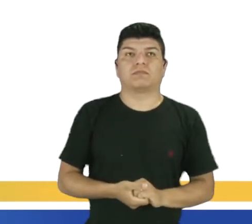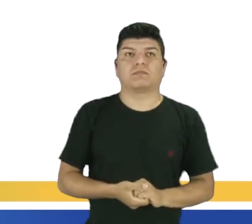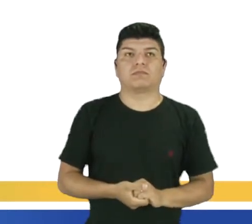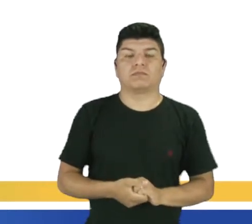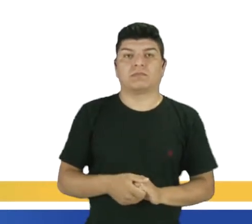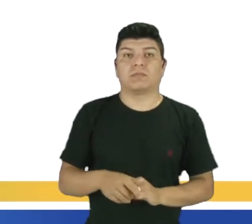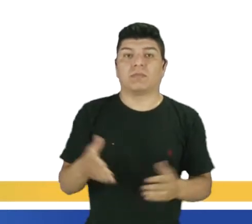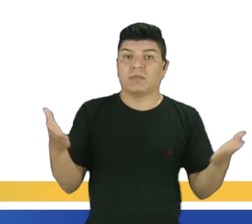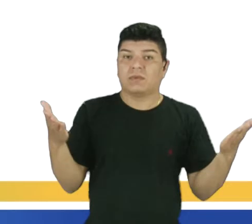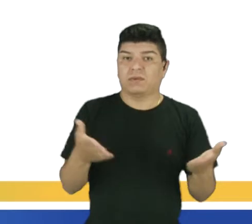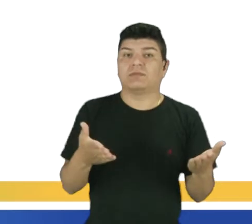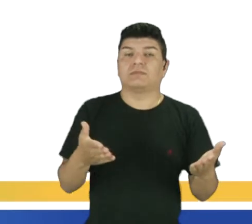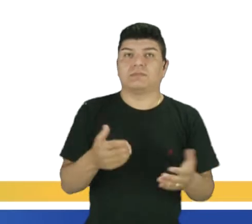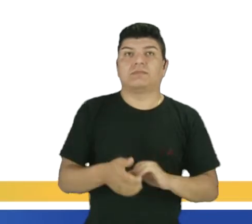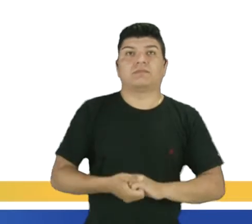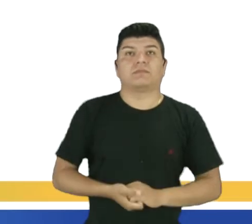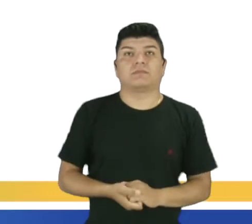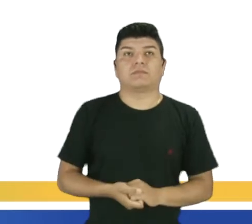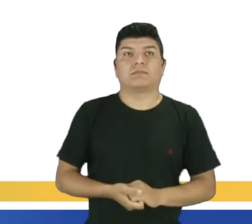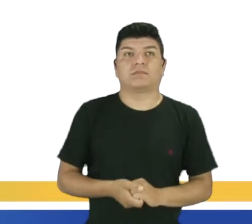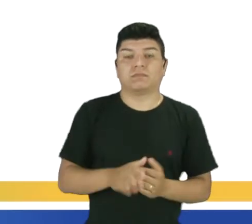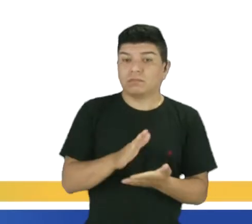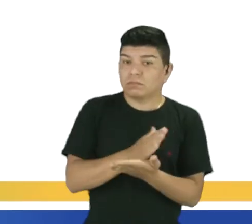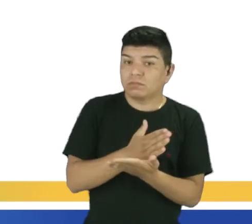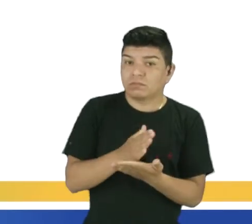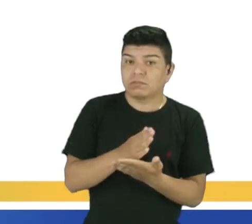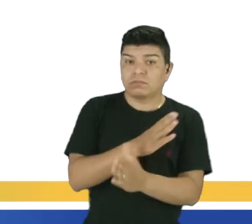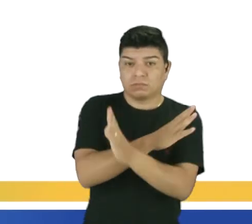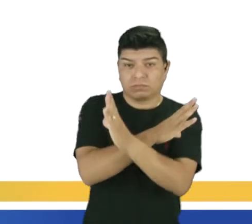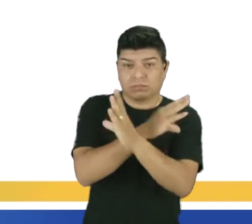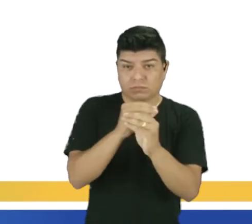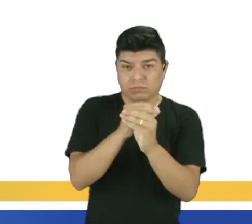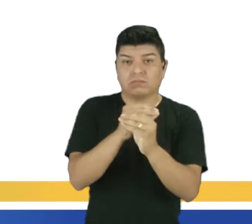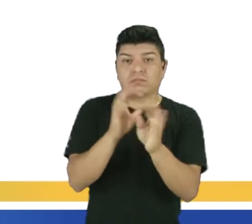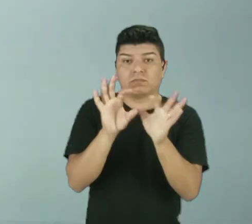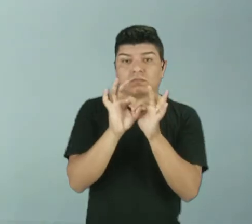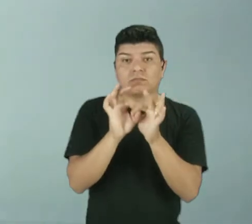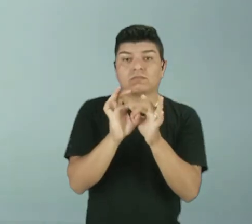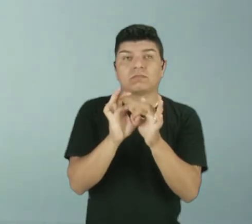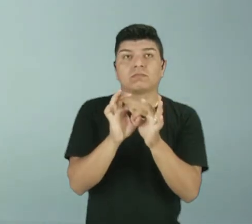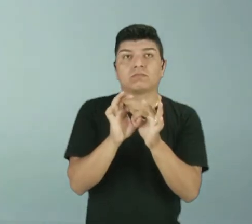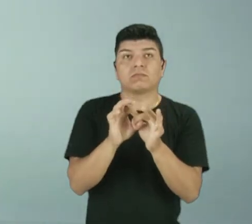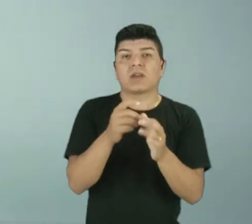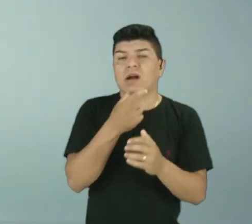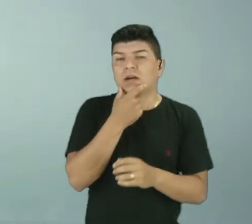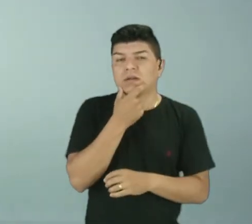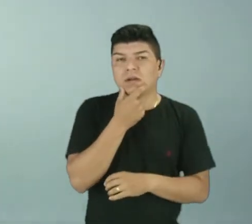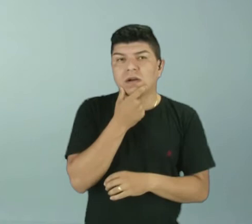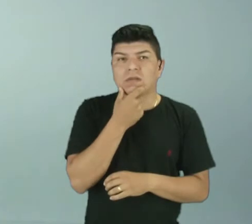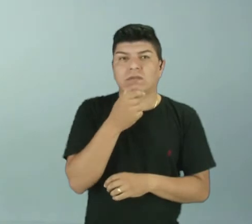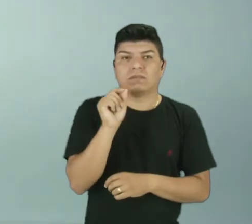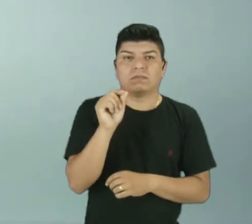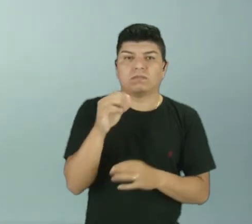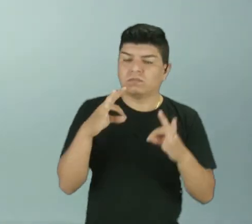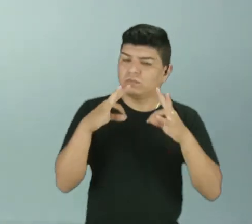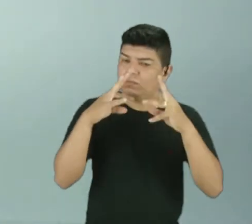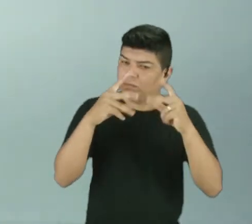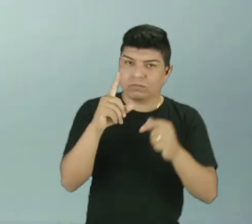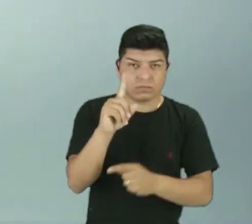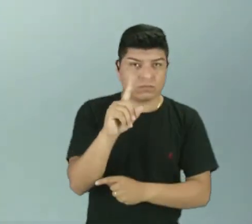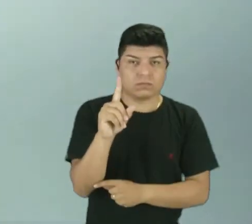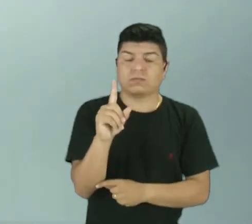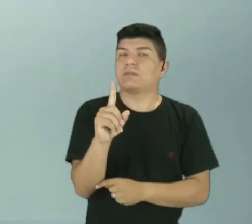Então, vamos agora para algumas conjunções correlativas em língua inglesa. Eu não trouxe todas.